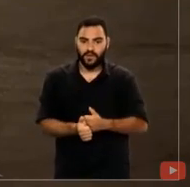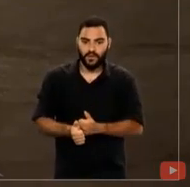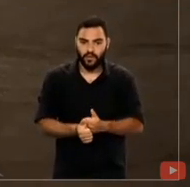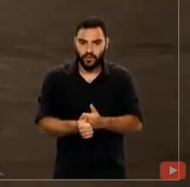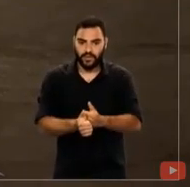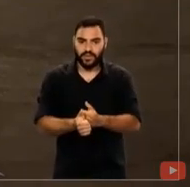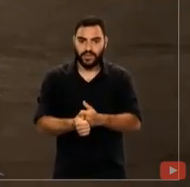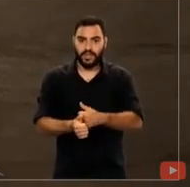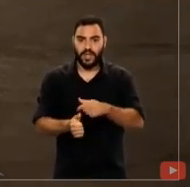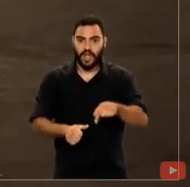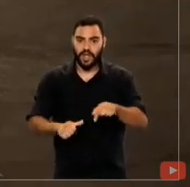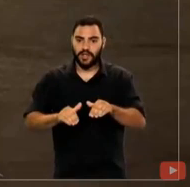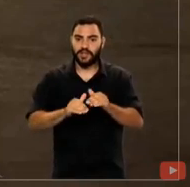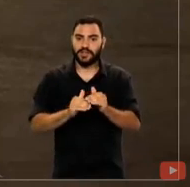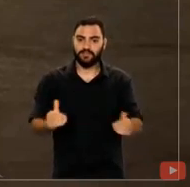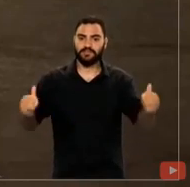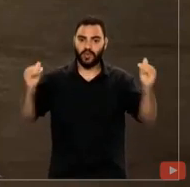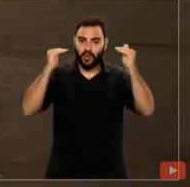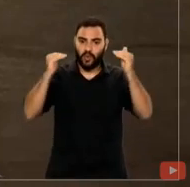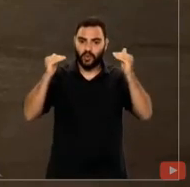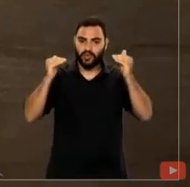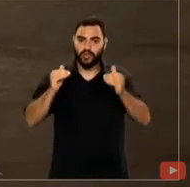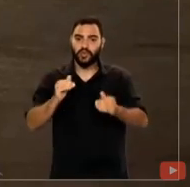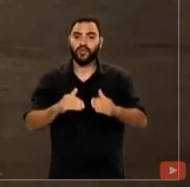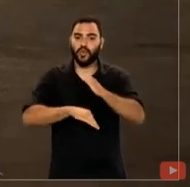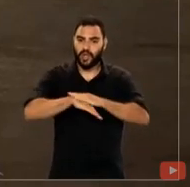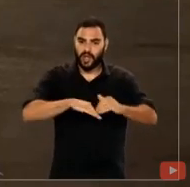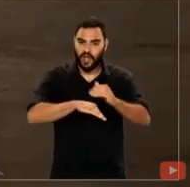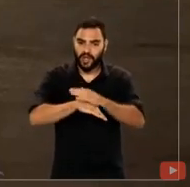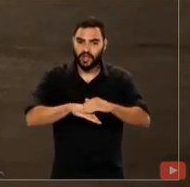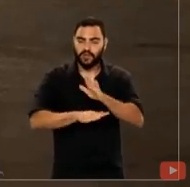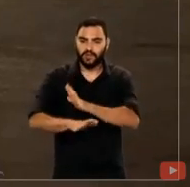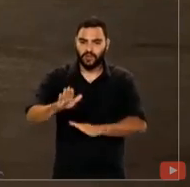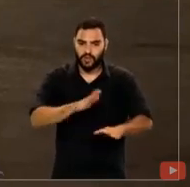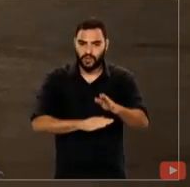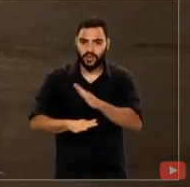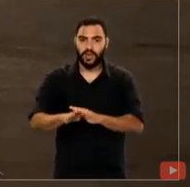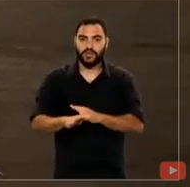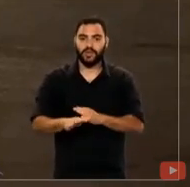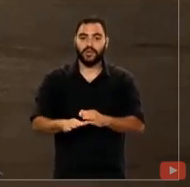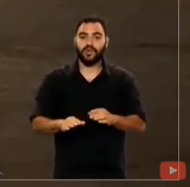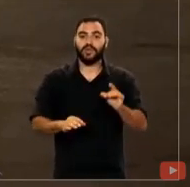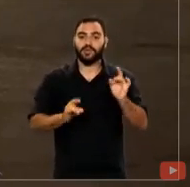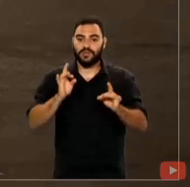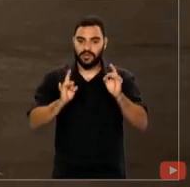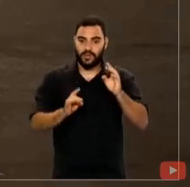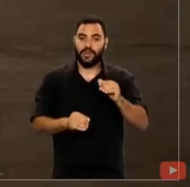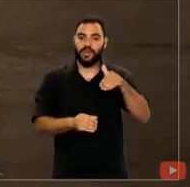Democracia com o mesmo zelo e eficiência, em especial na condução das eleições gerais.